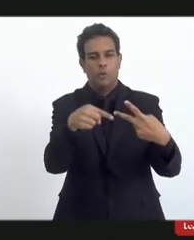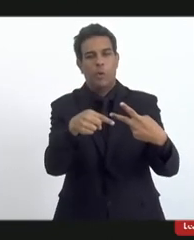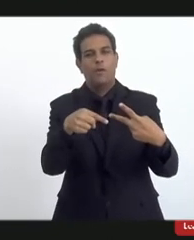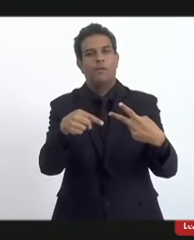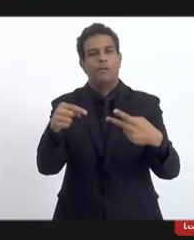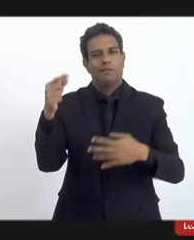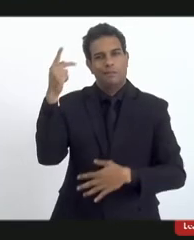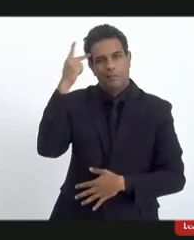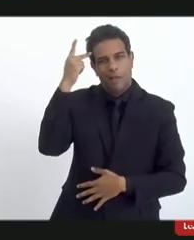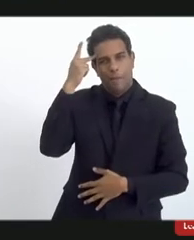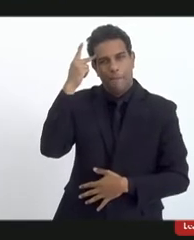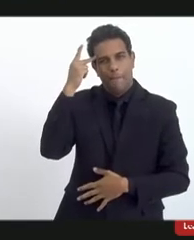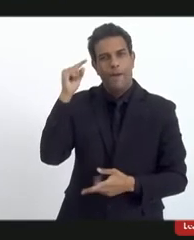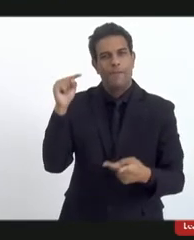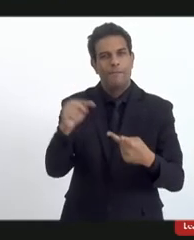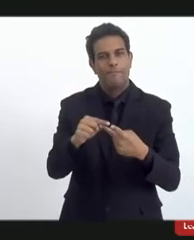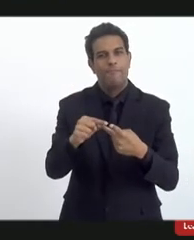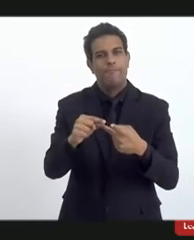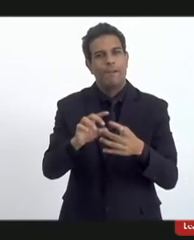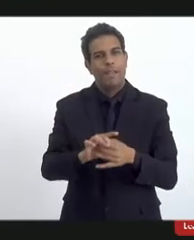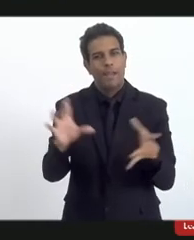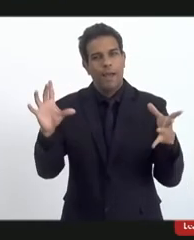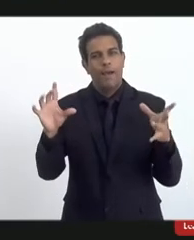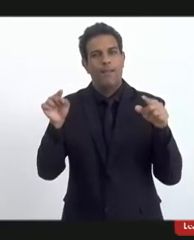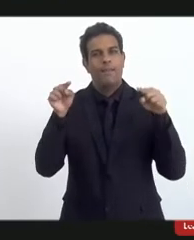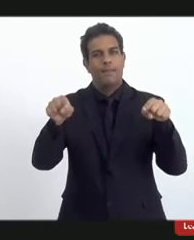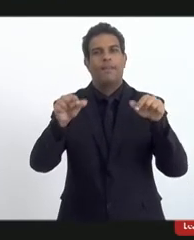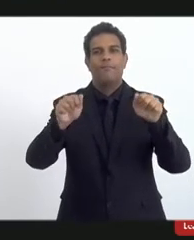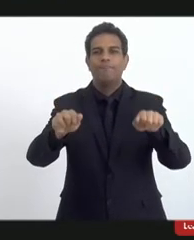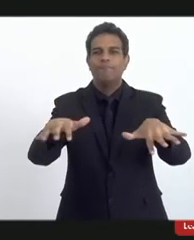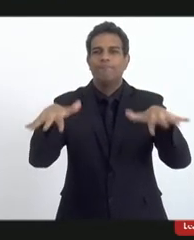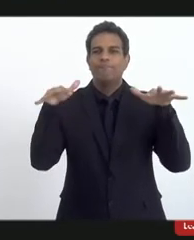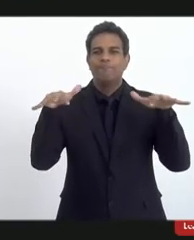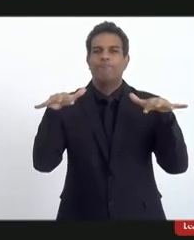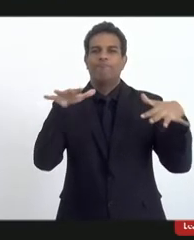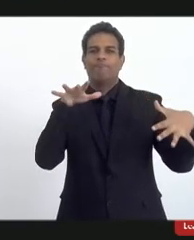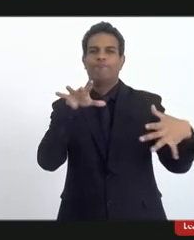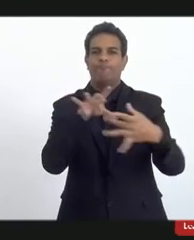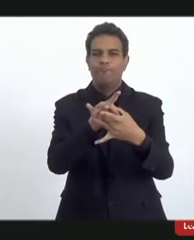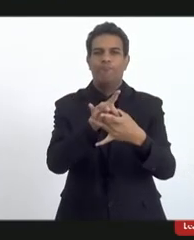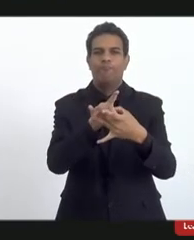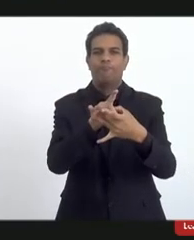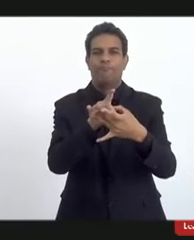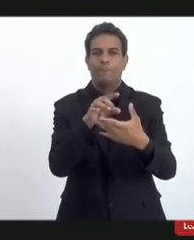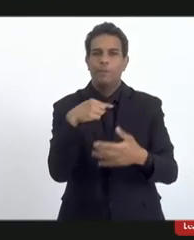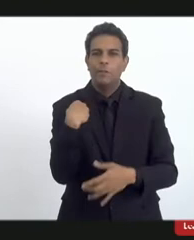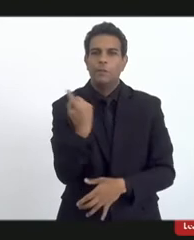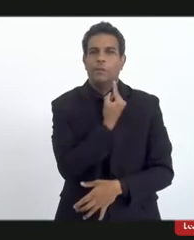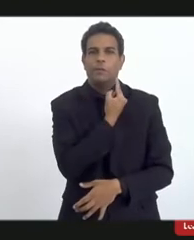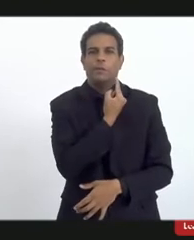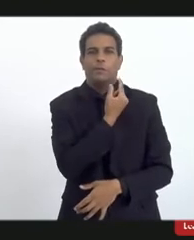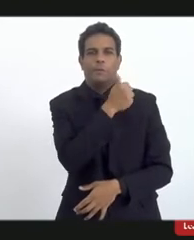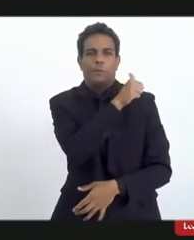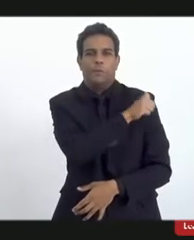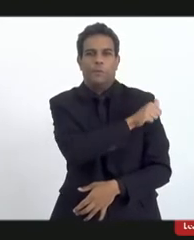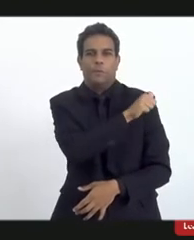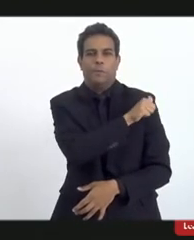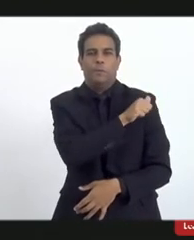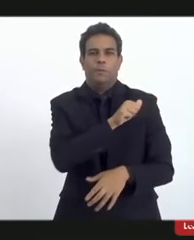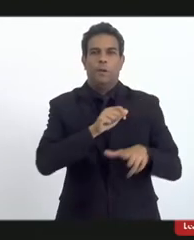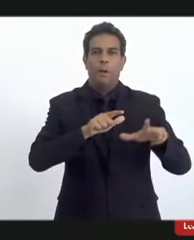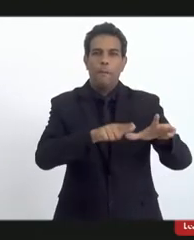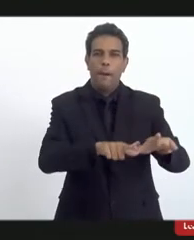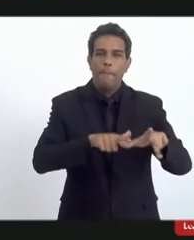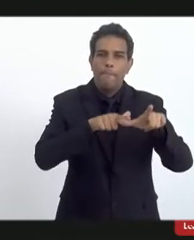doutor Edio, quero que o senhor me autorize a lhe dar o título de cidadão perimérico do Estado do Rio de Janeiro, em nome de todos umbandistas